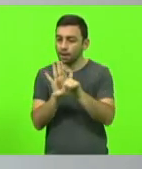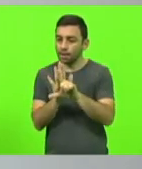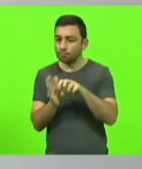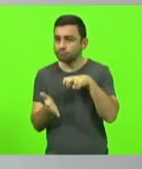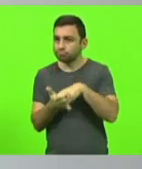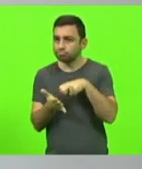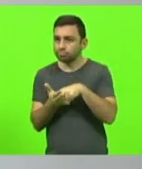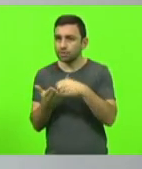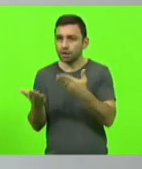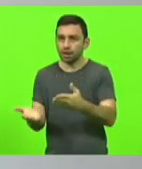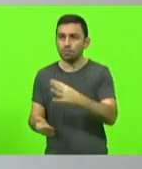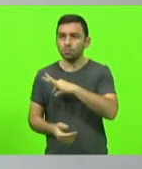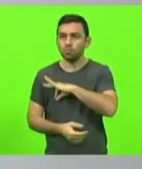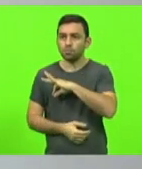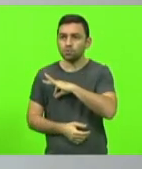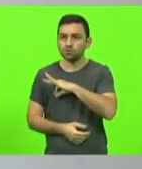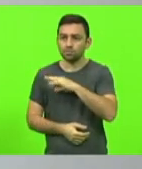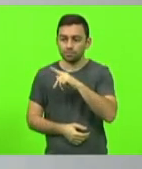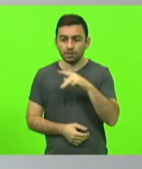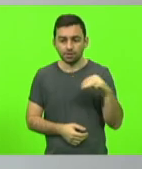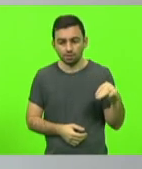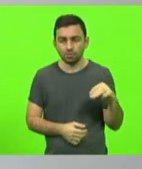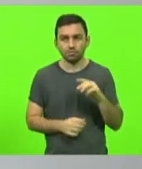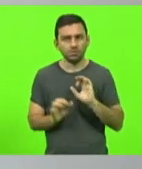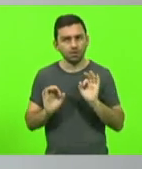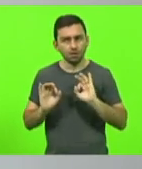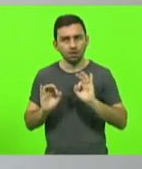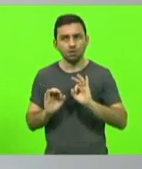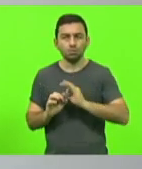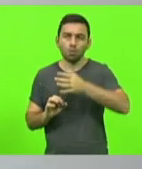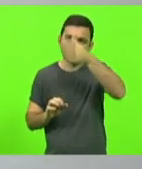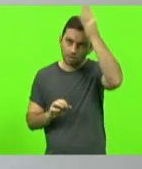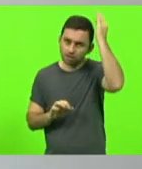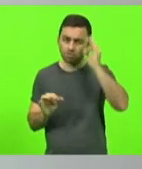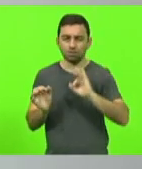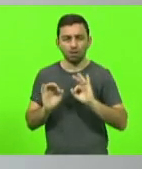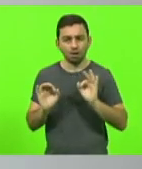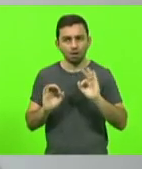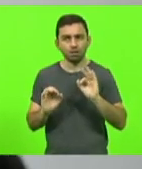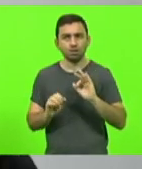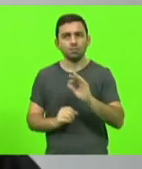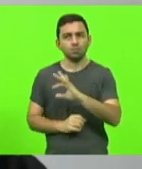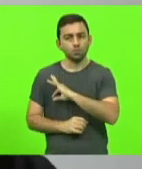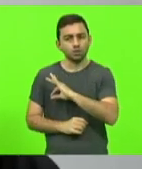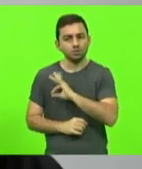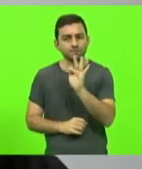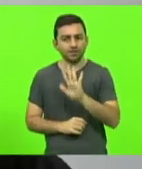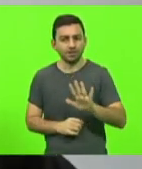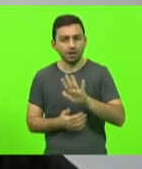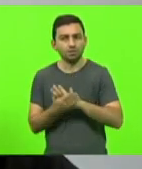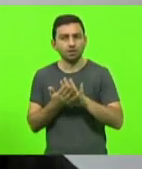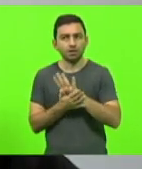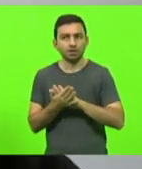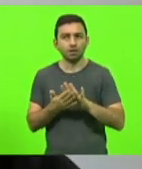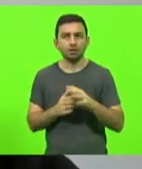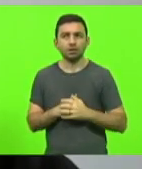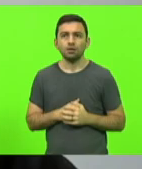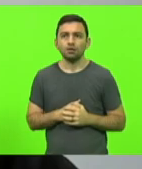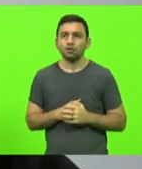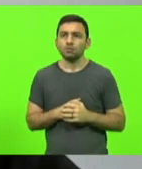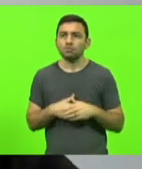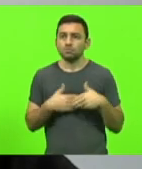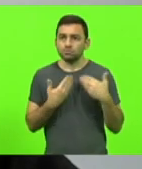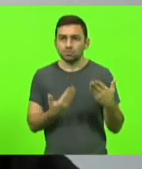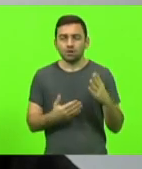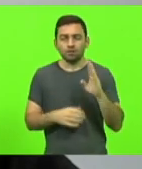polícia militar, que não punisse os bombeiros, a polícia federal. Então, nobre colega, não tem